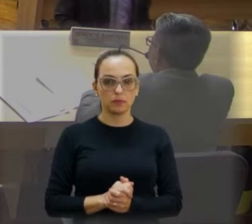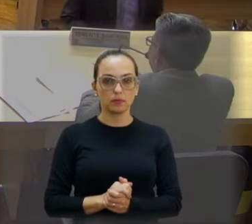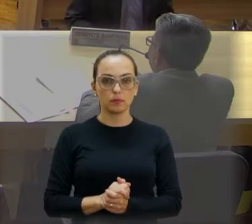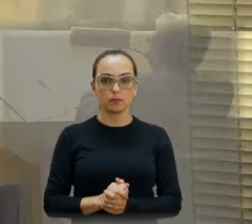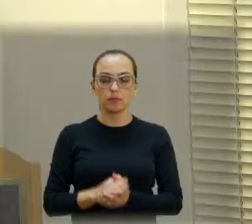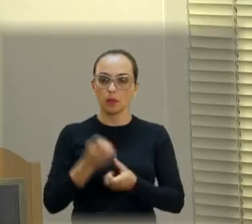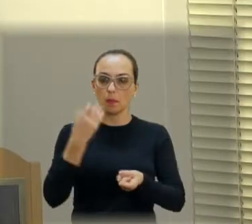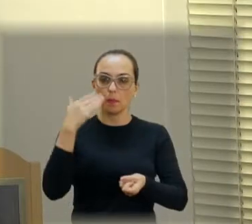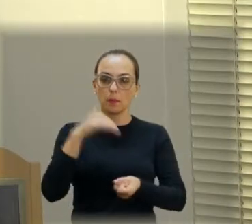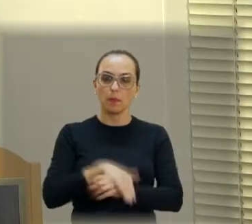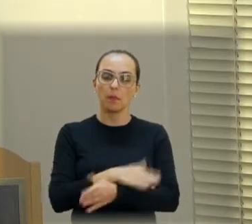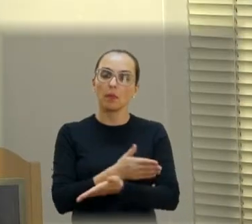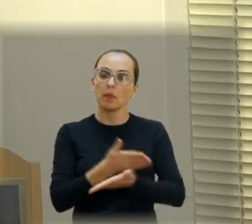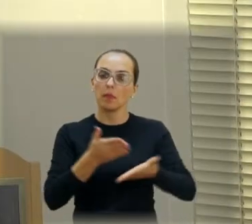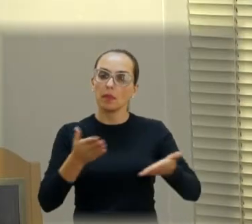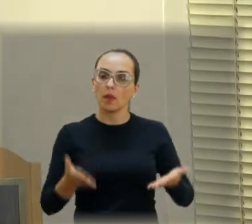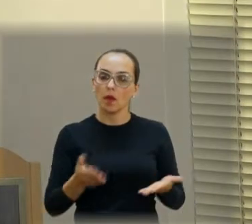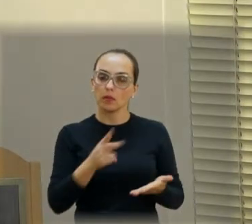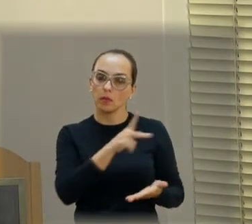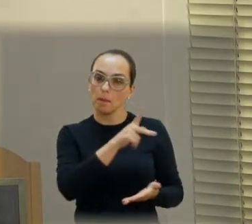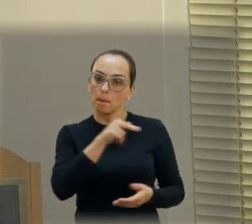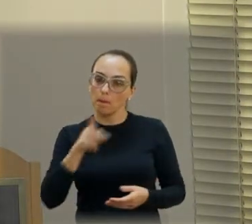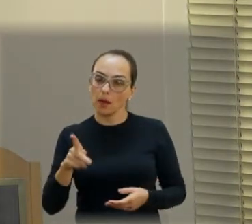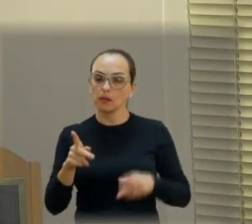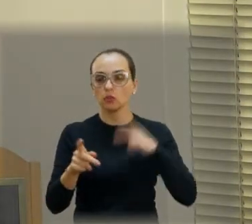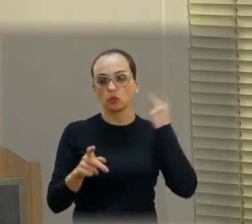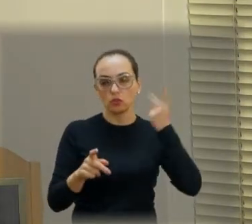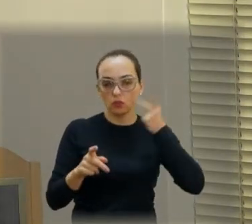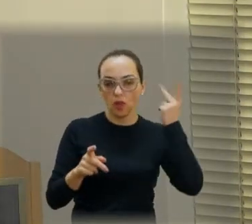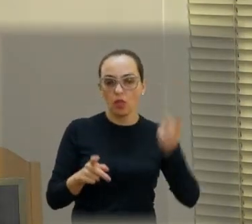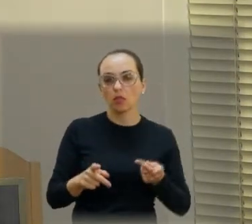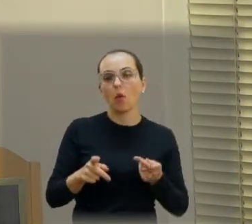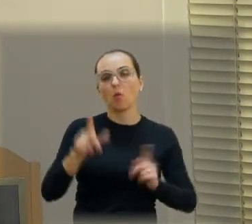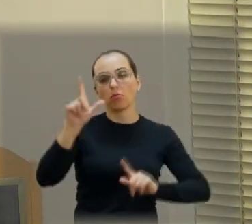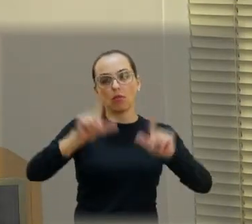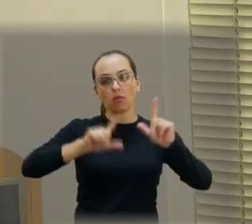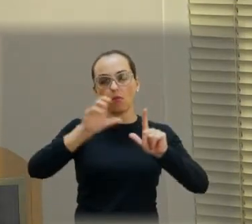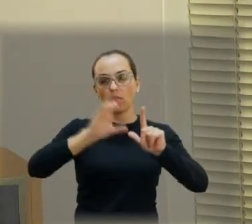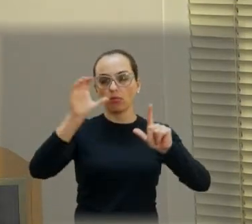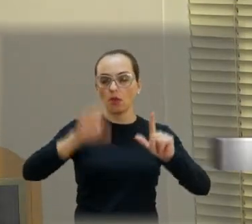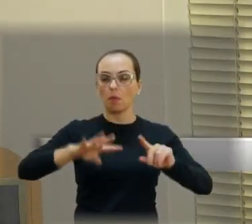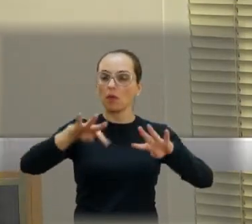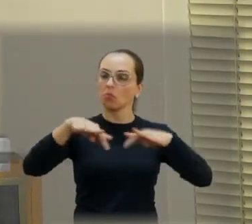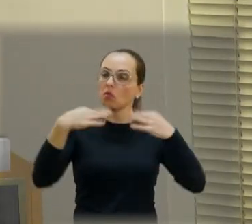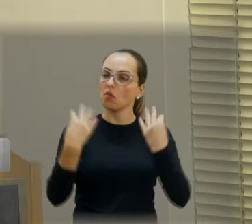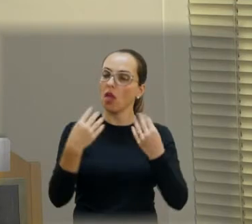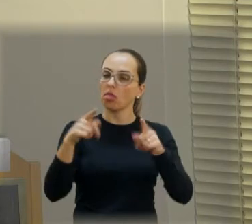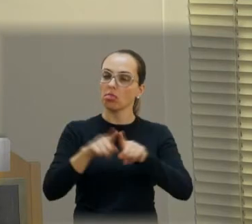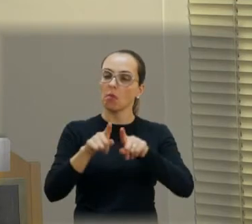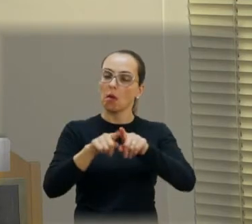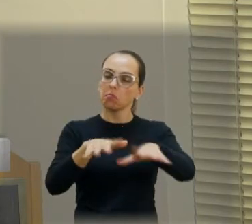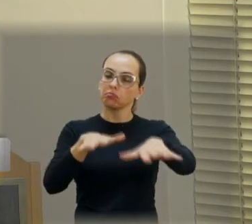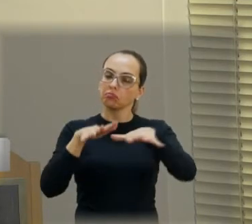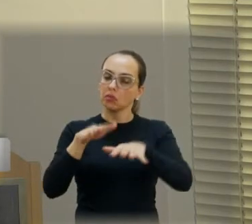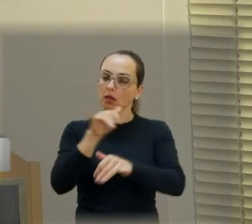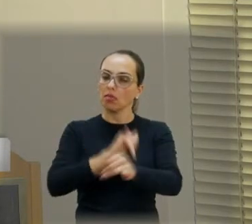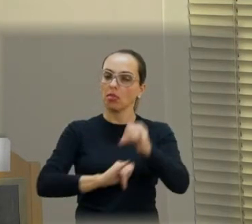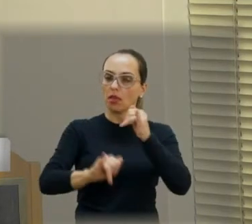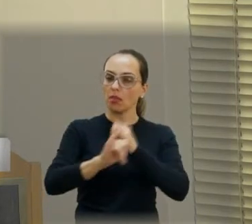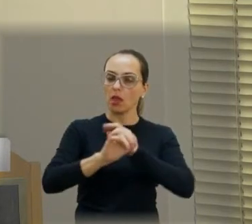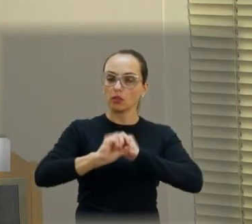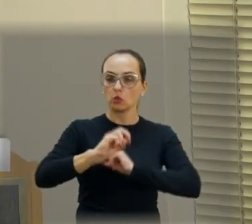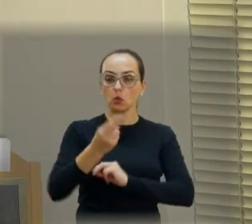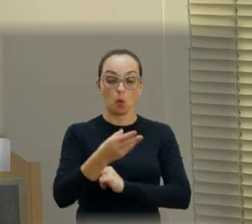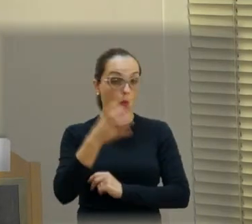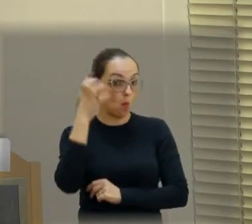Boa noite a todos, boa noite, senhor presidente, nobres vereadores, quem nos acompanha aqui no plenário, em casa, pela internet, TV ou pela rádio.